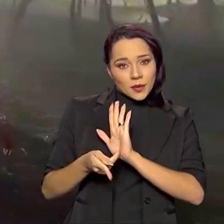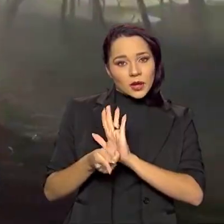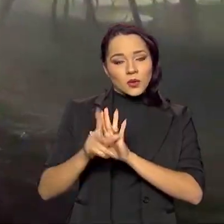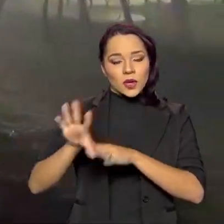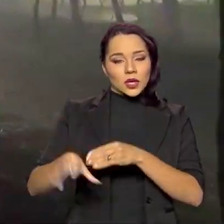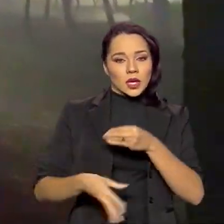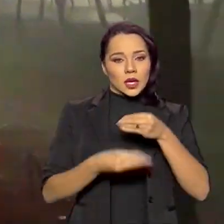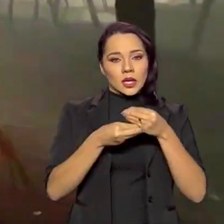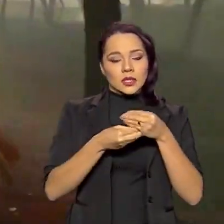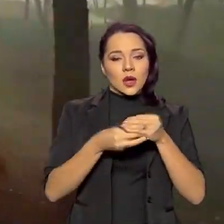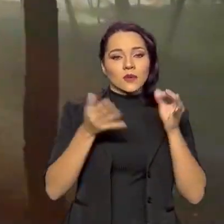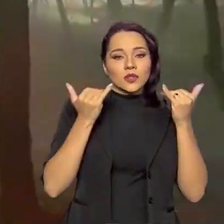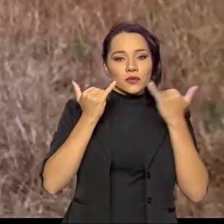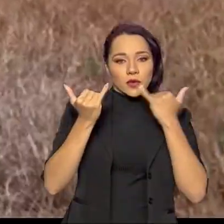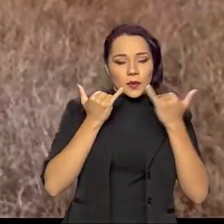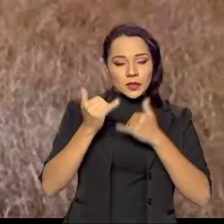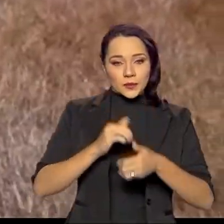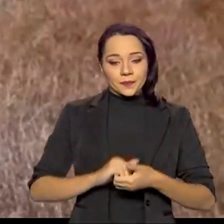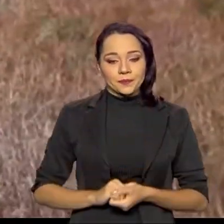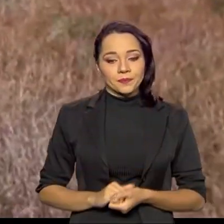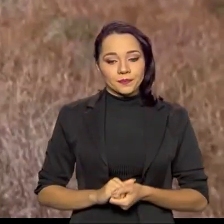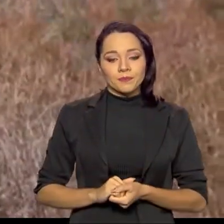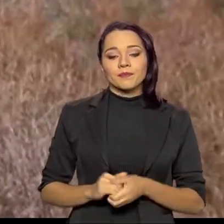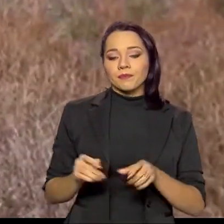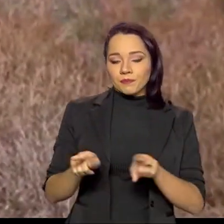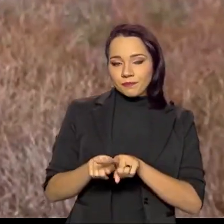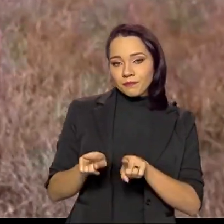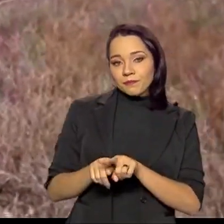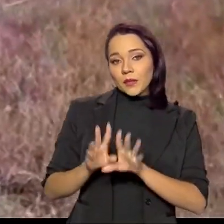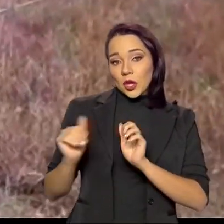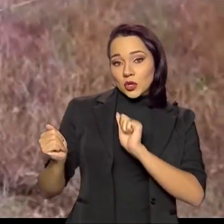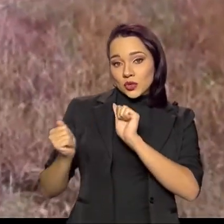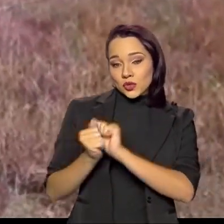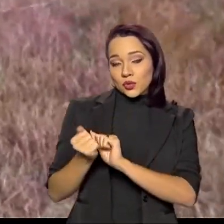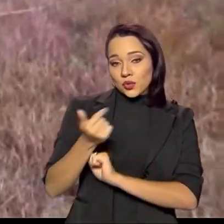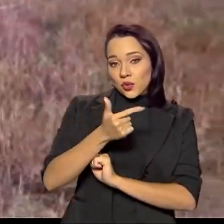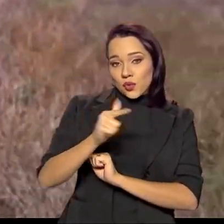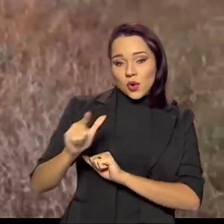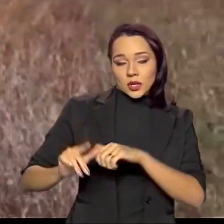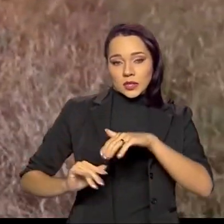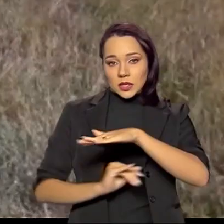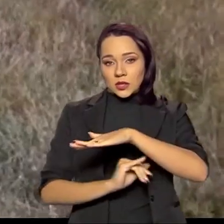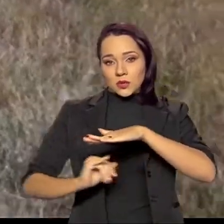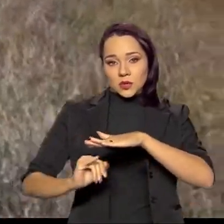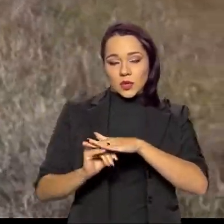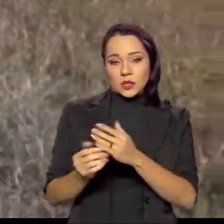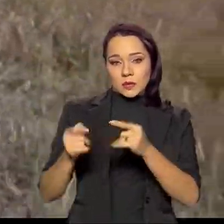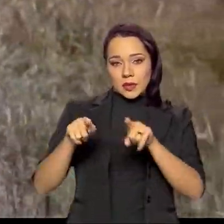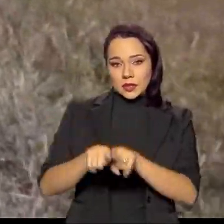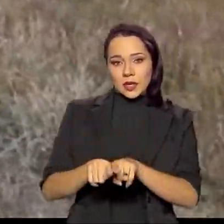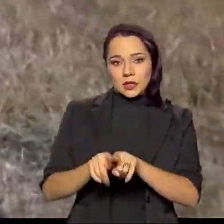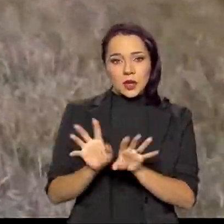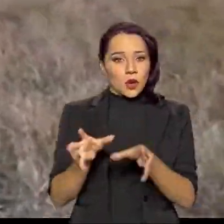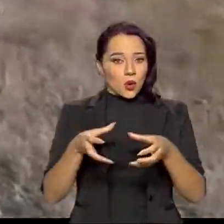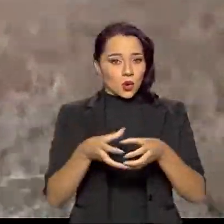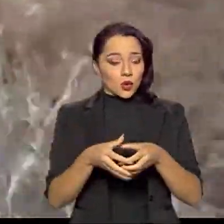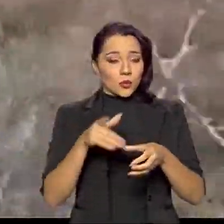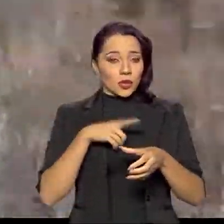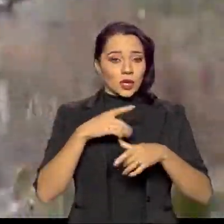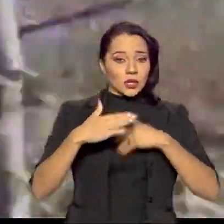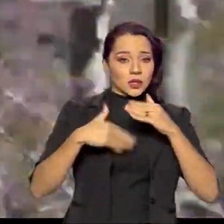integração de informações. Além disso, junto com outras instituições parceiras, a rede tem